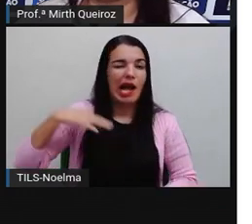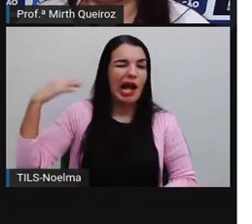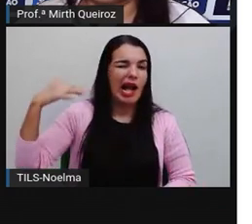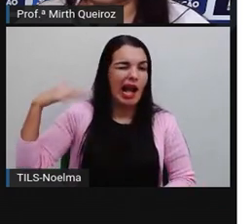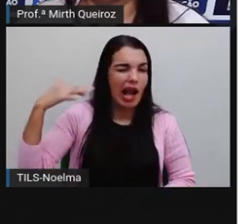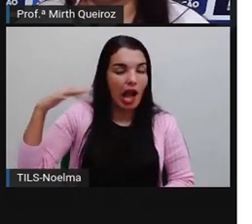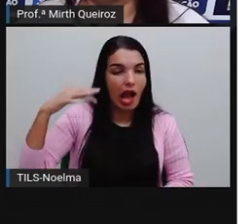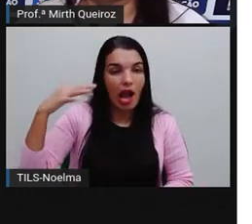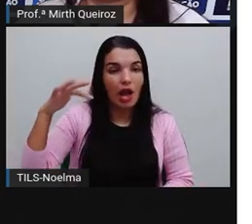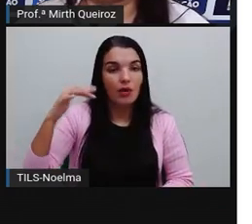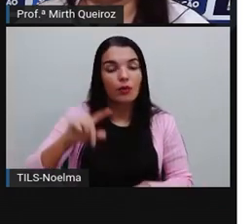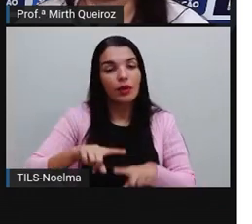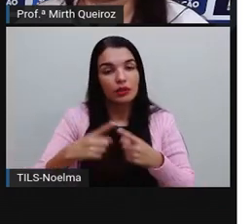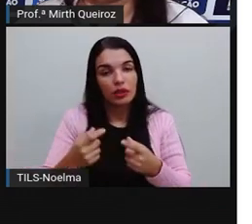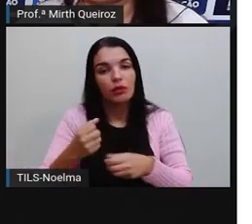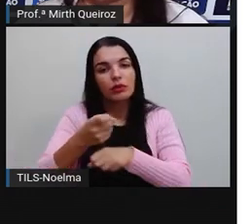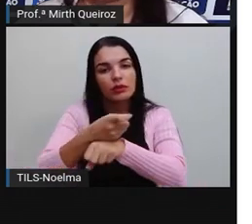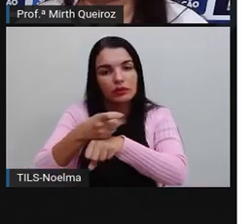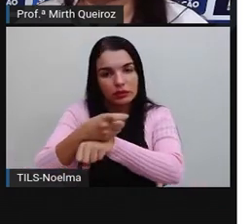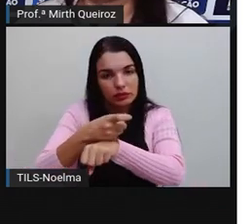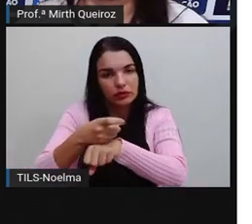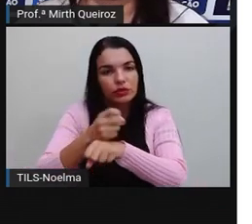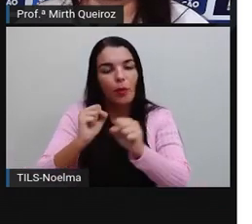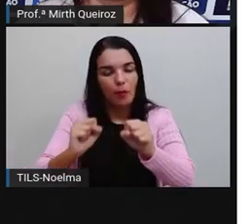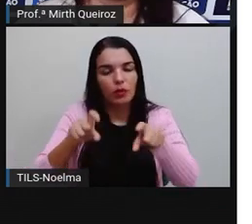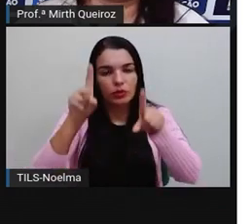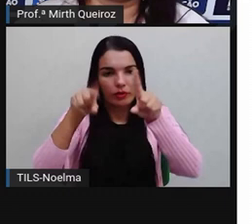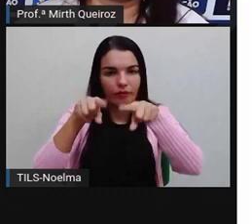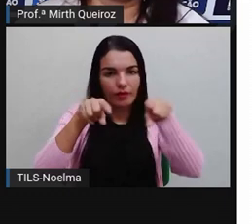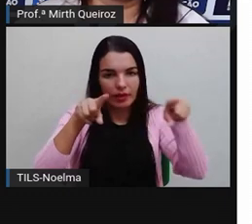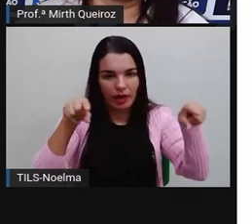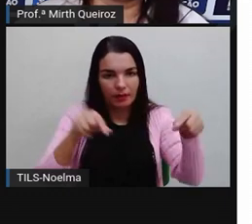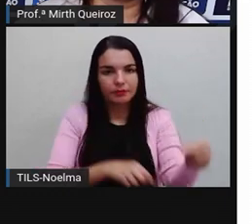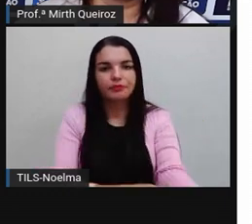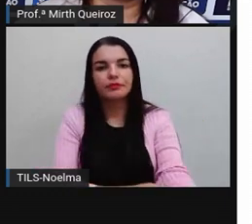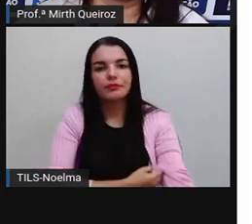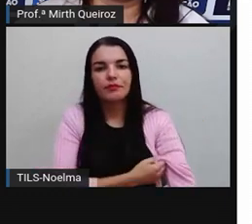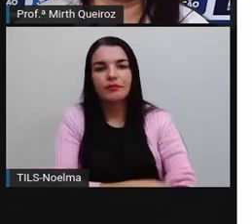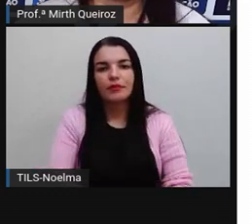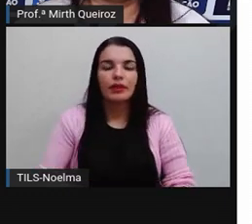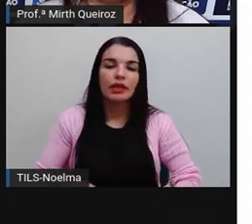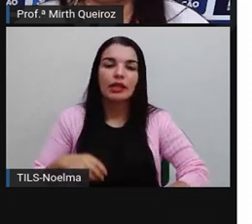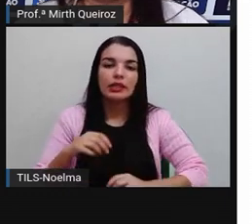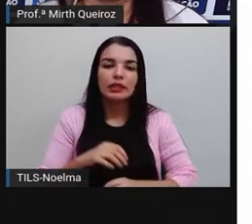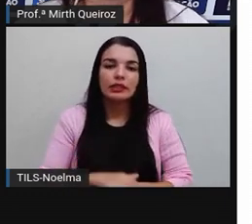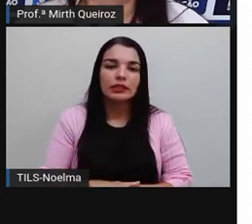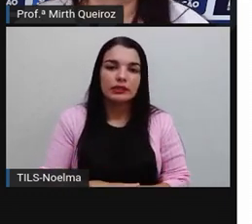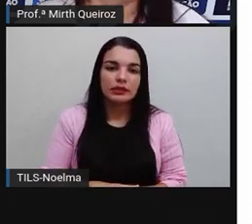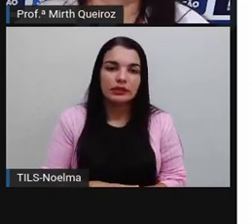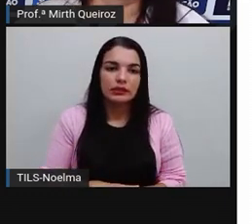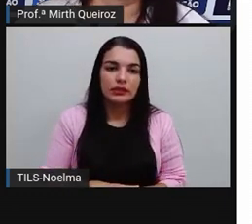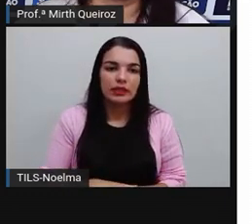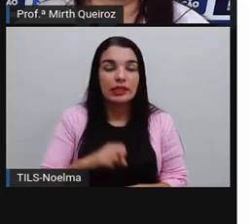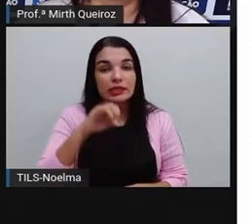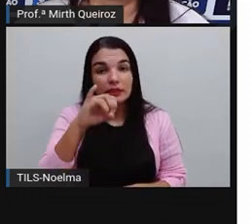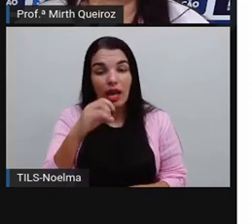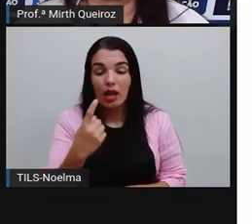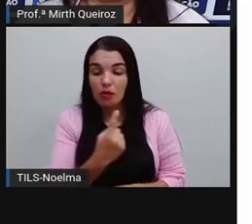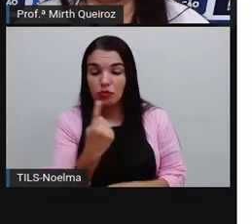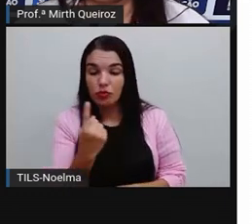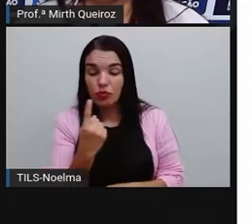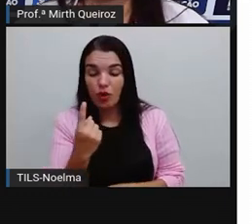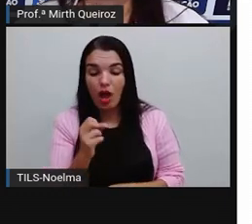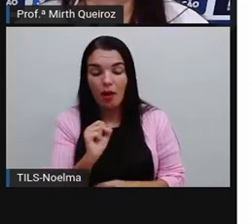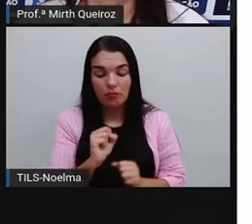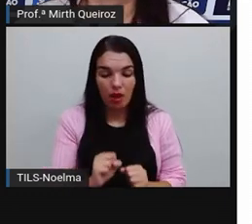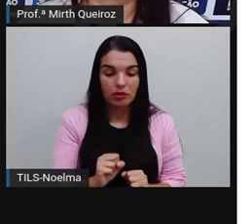como adjetivo. Aí vai variar. Se estiver no singular, no singular. Se estiver no plural, o